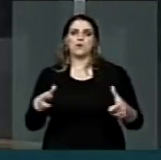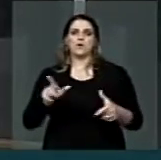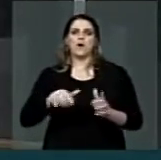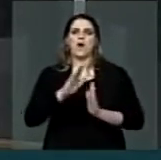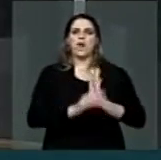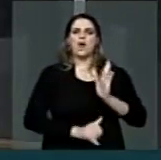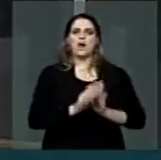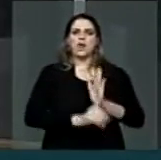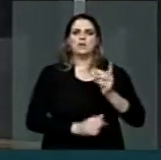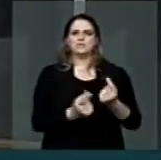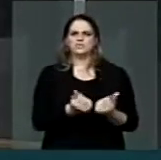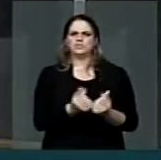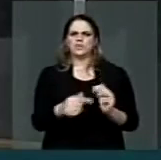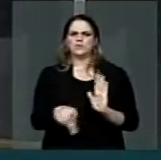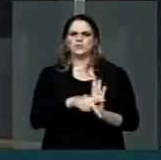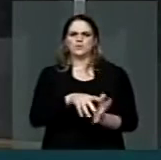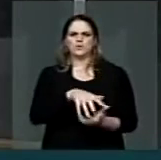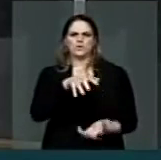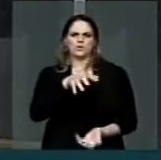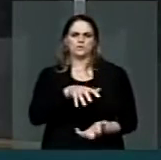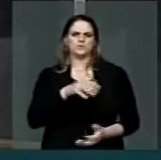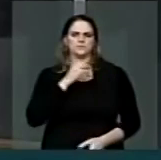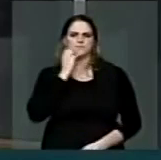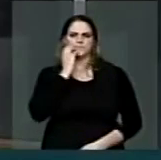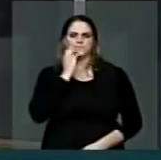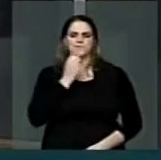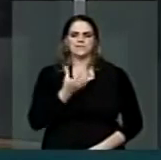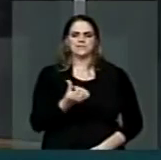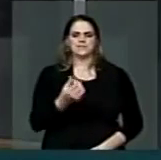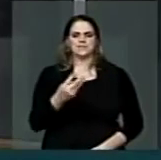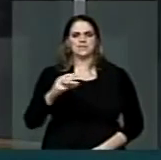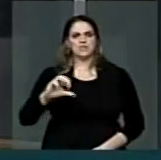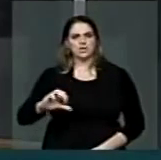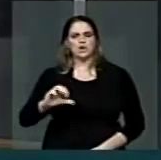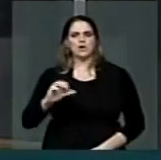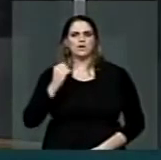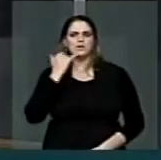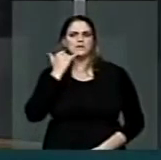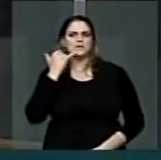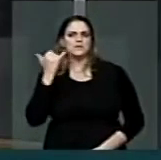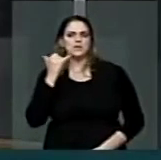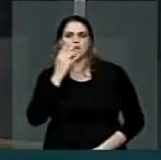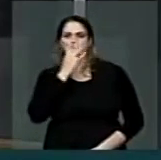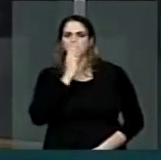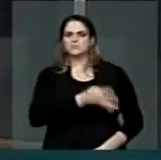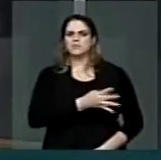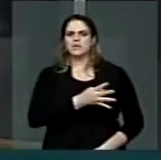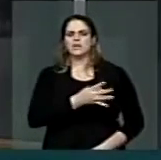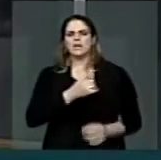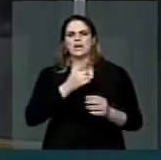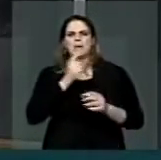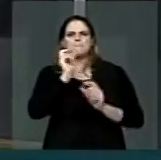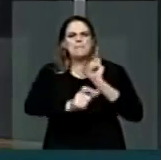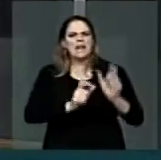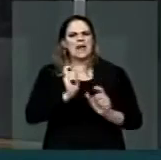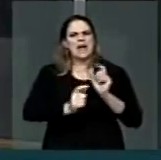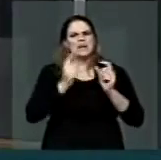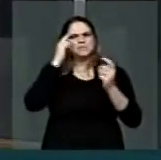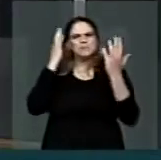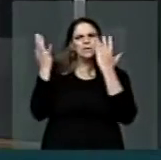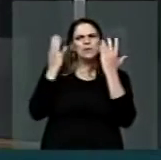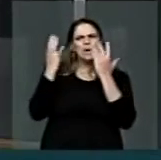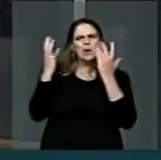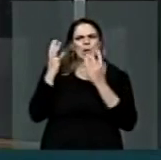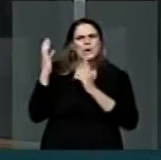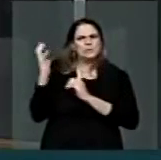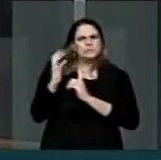indivídua dos recursos do idoso. 639 denunciaram violência verbal e psicológica. Também destacou que